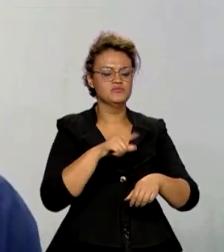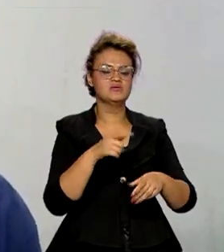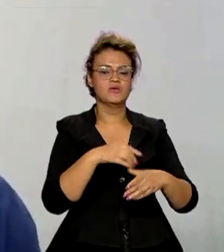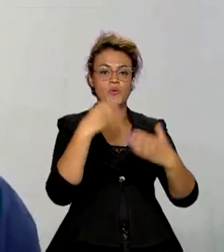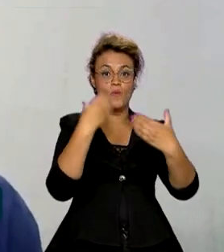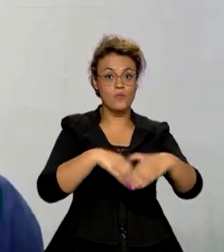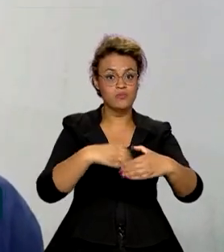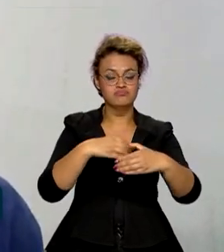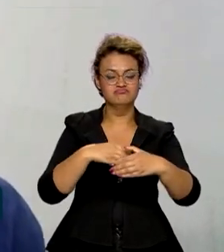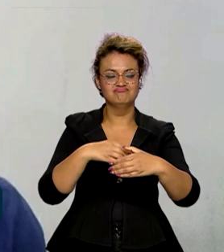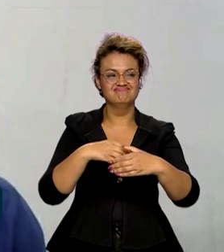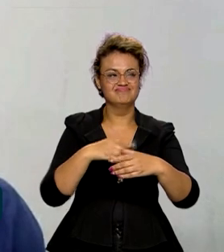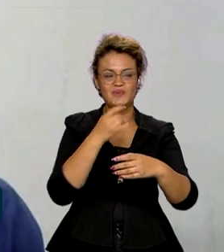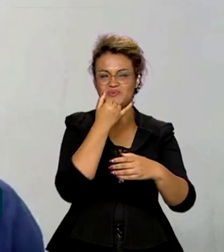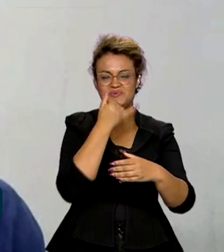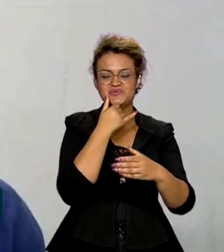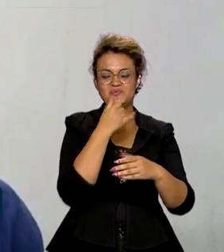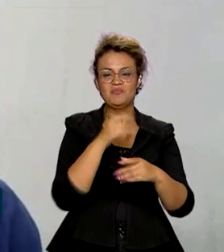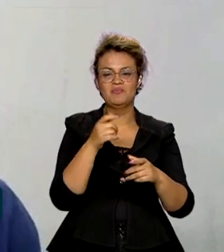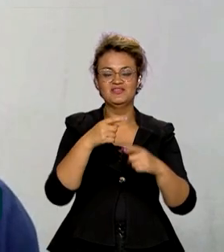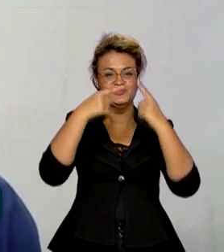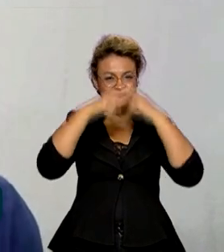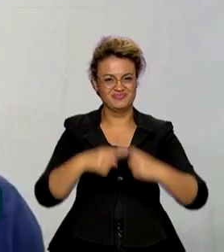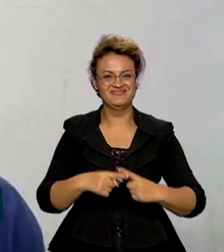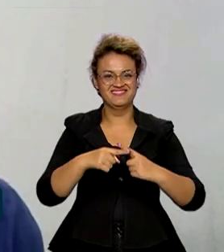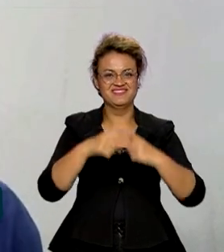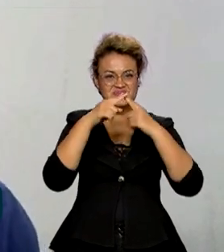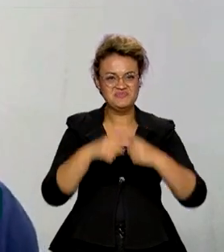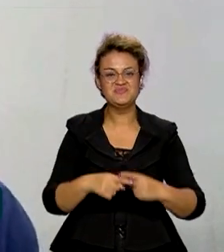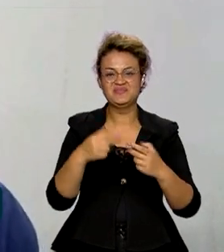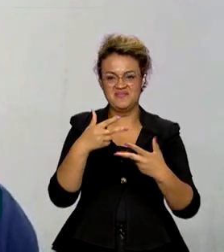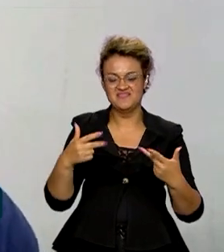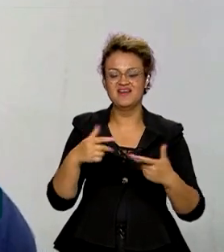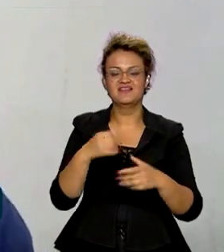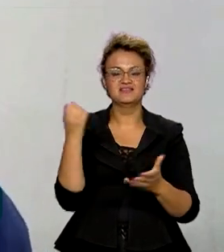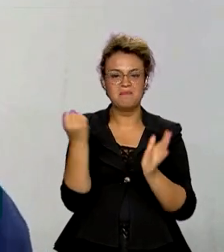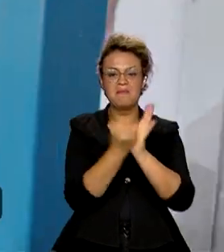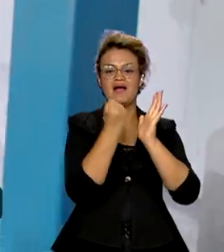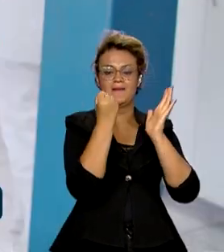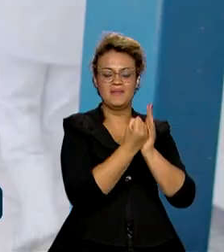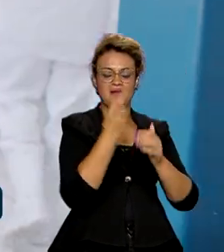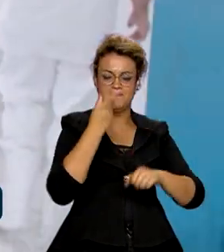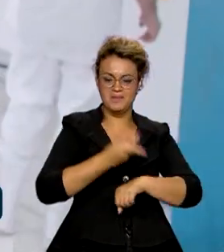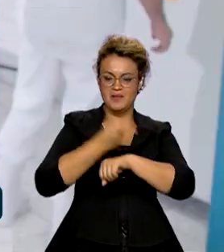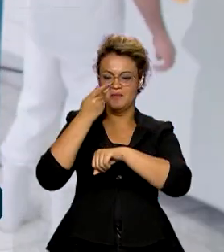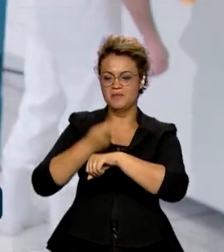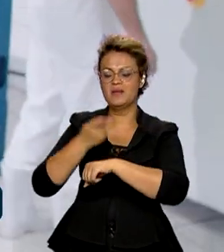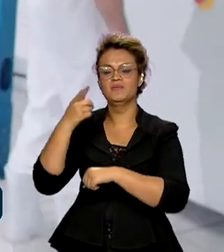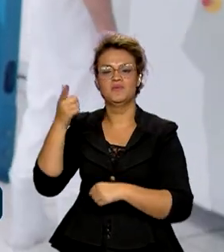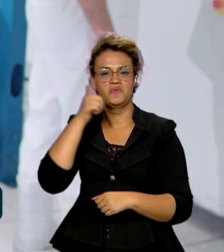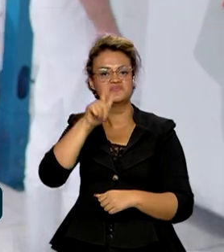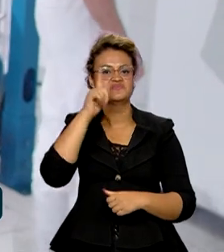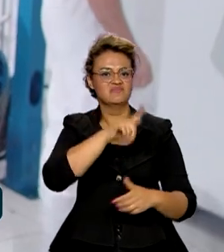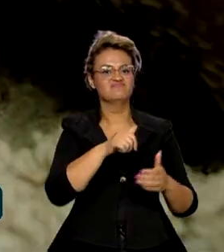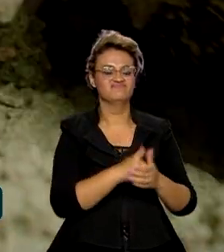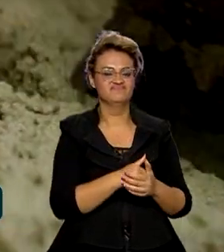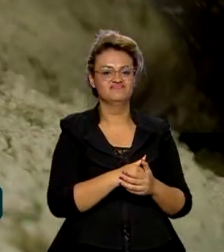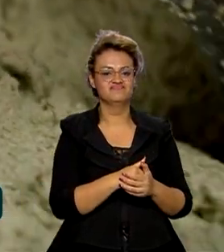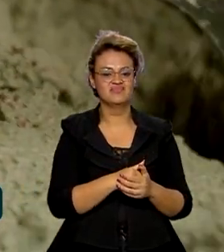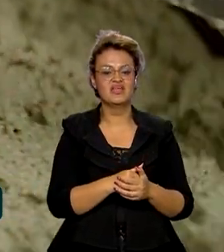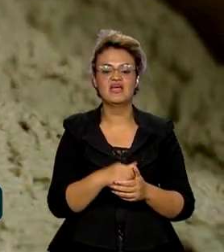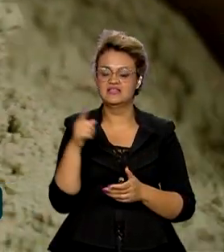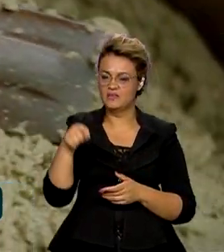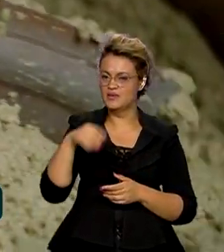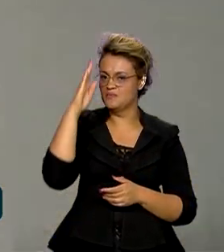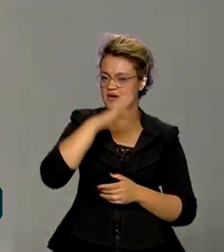internacionais. As várias marcas foram premiadas ao longo de vários anos. Então, a gente consegue produzir no Brasil um produto de